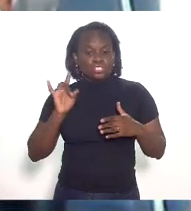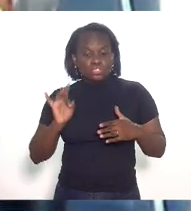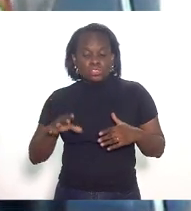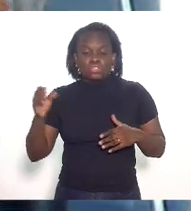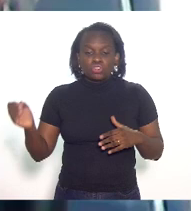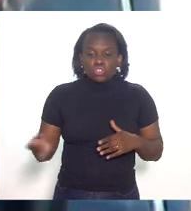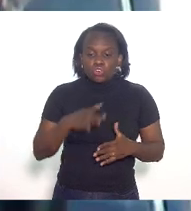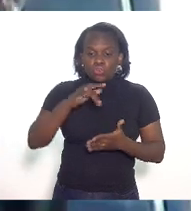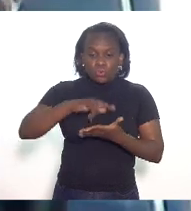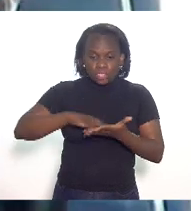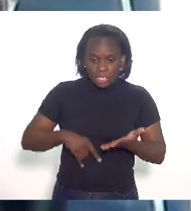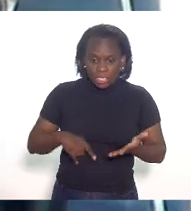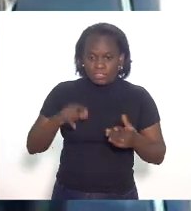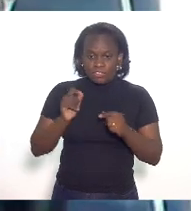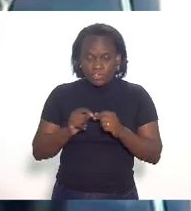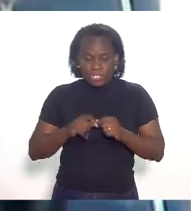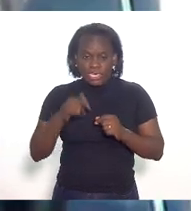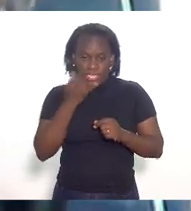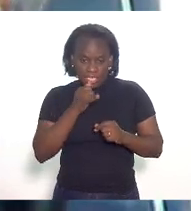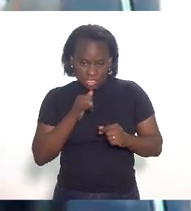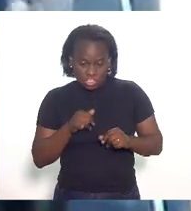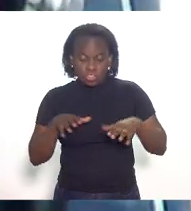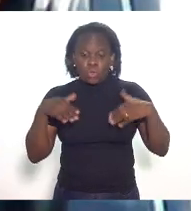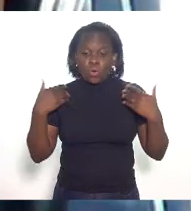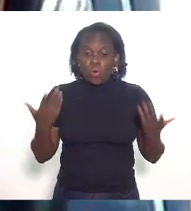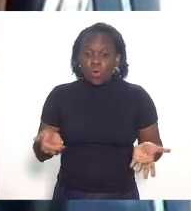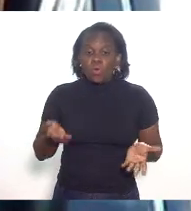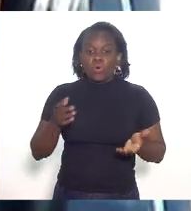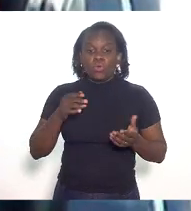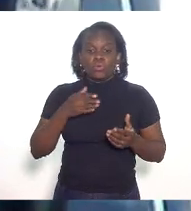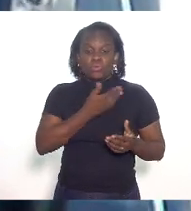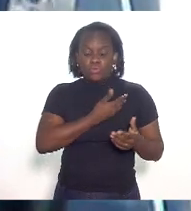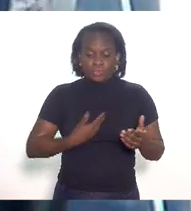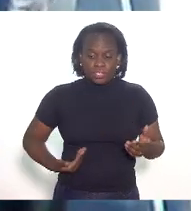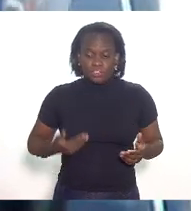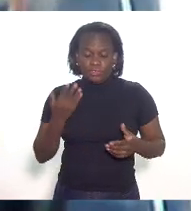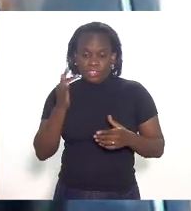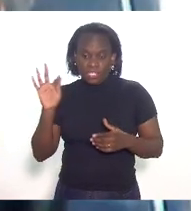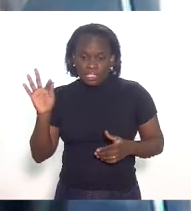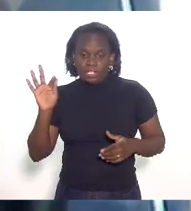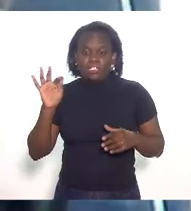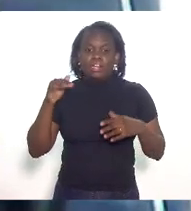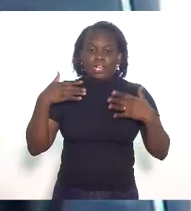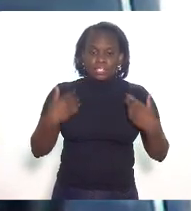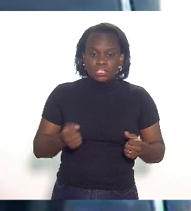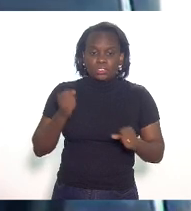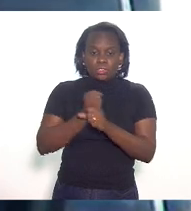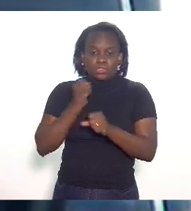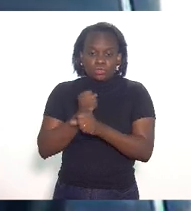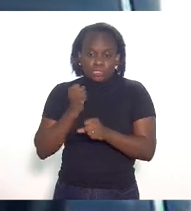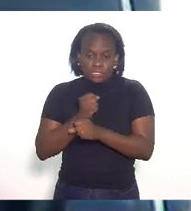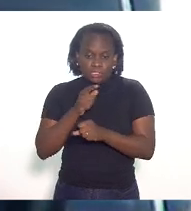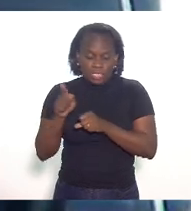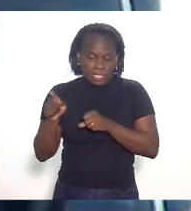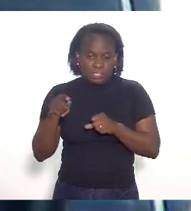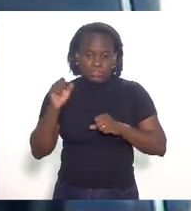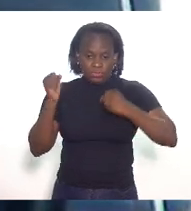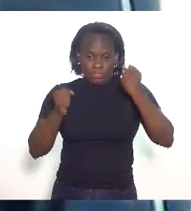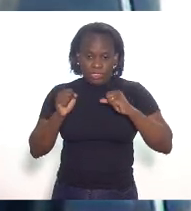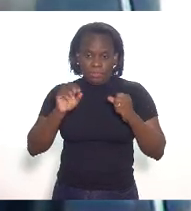novos contratos de geração de energia ou se o poder público federal contrata a construção da termoelétrica